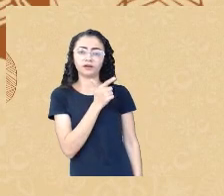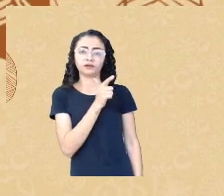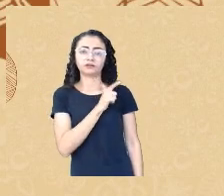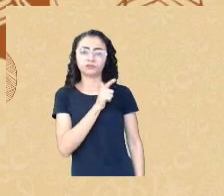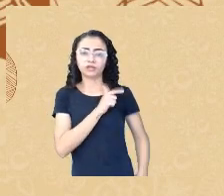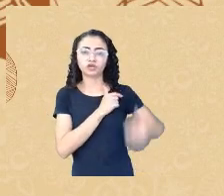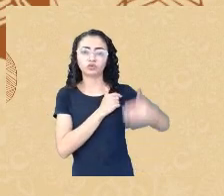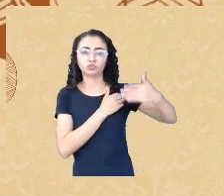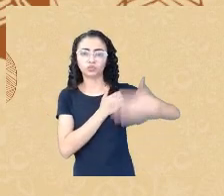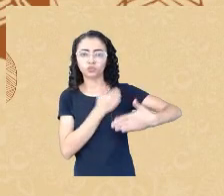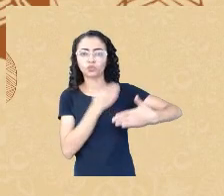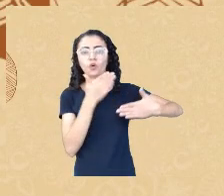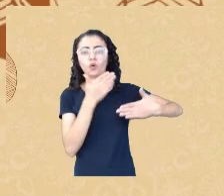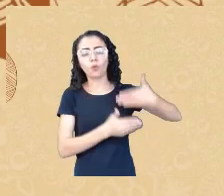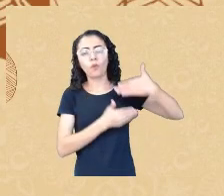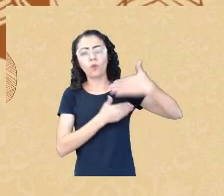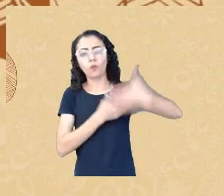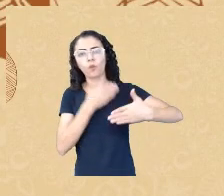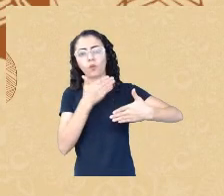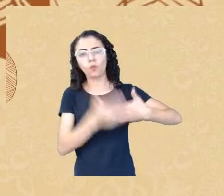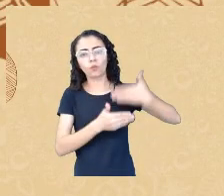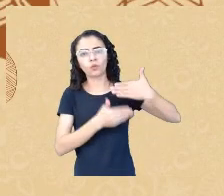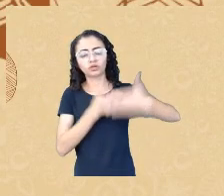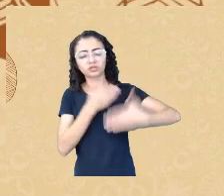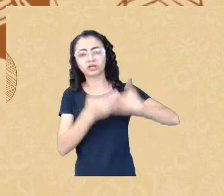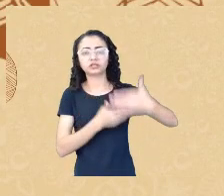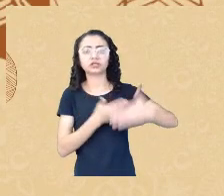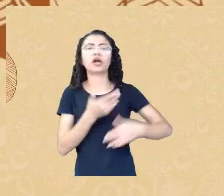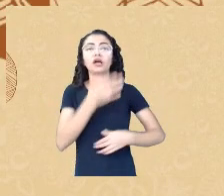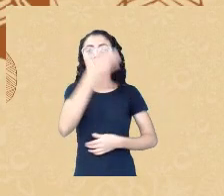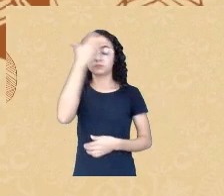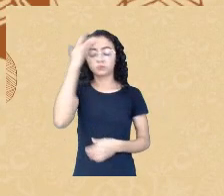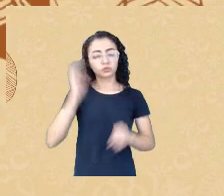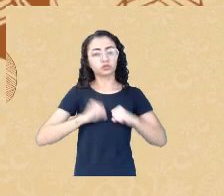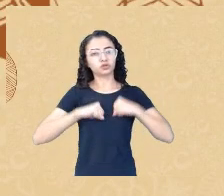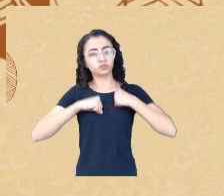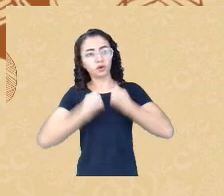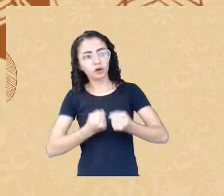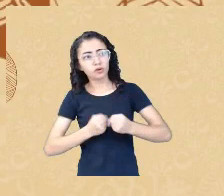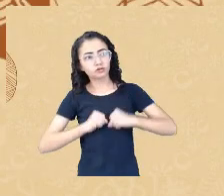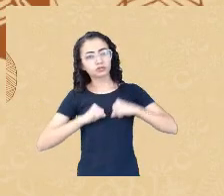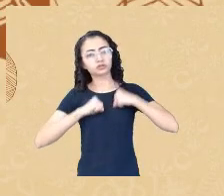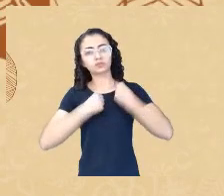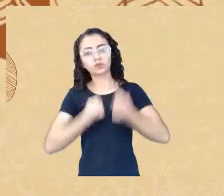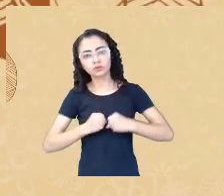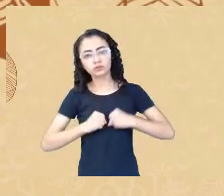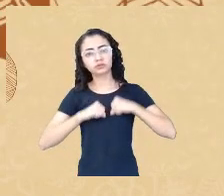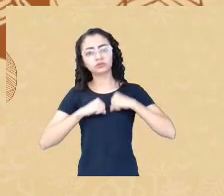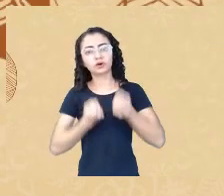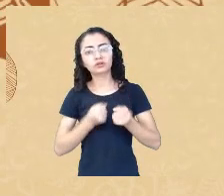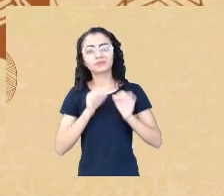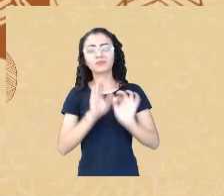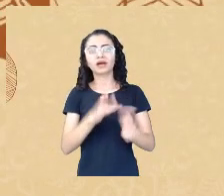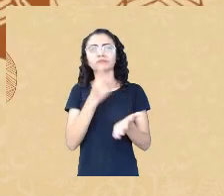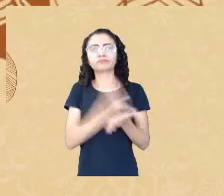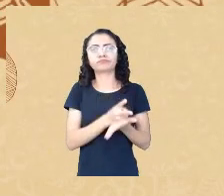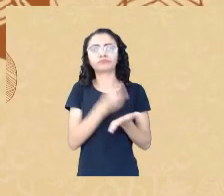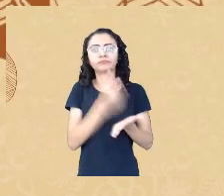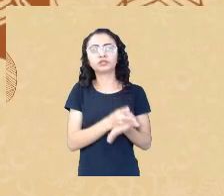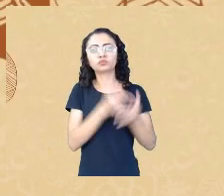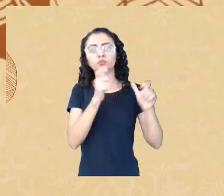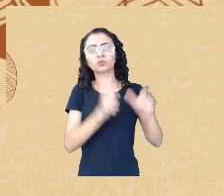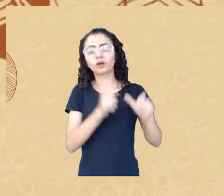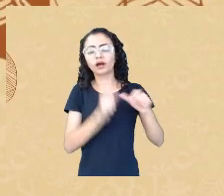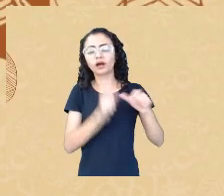praticamente vicioso em que as pessoas se esforçam se esforçam se esforçam e não saem do lugar mas ao mesmo tempo a força